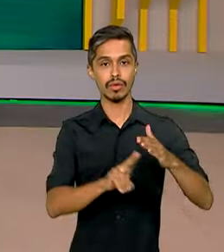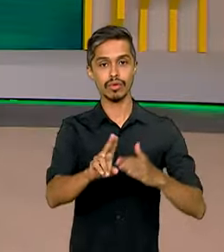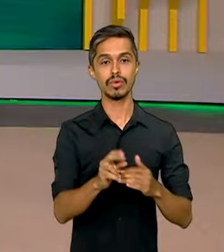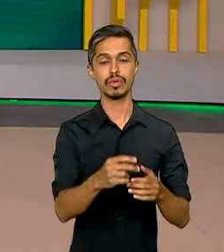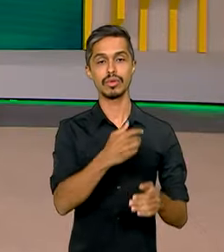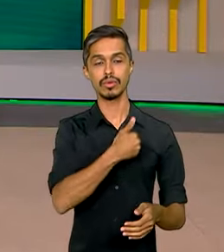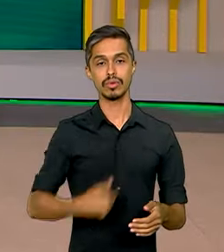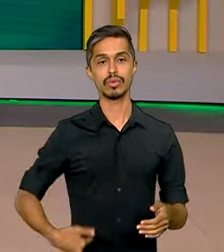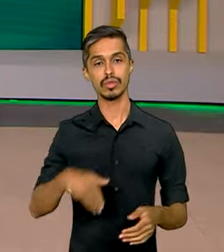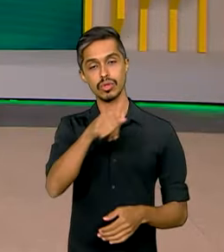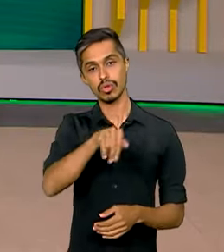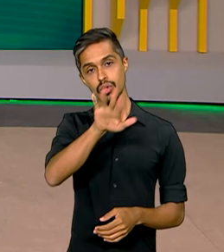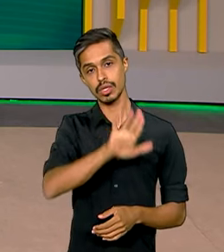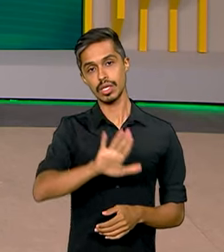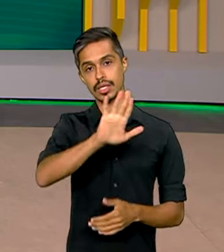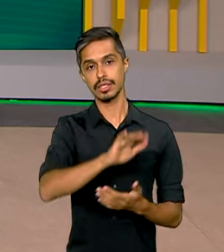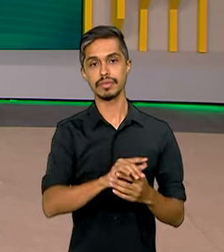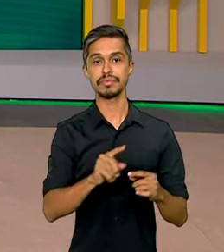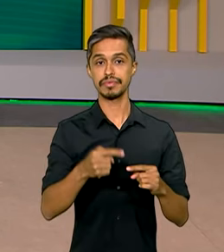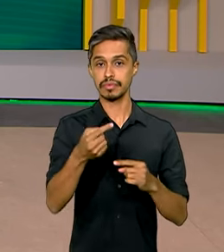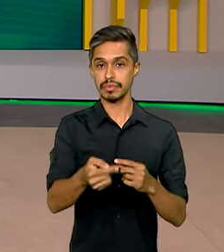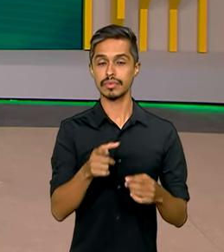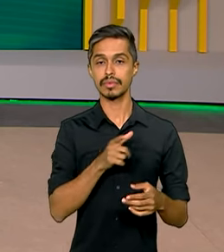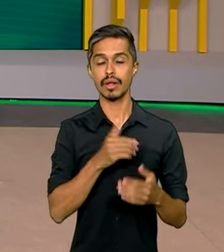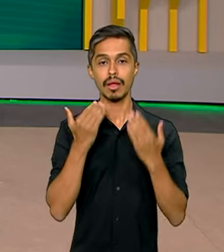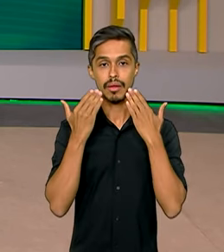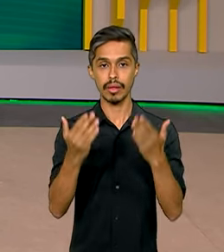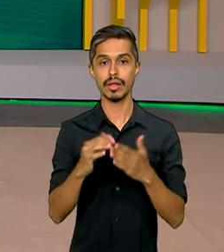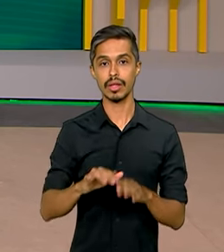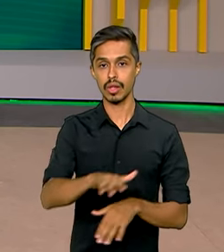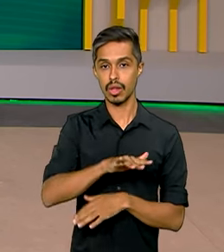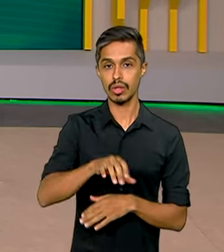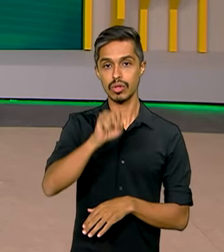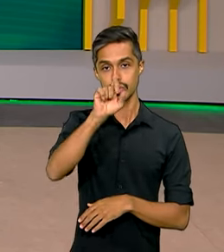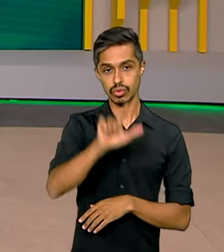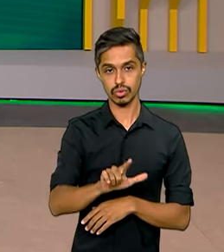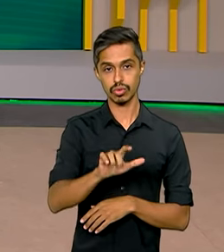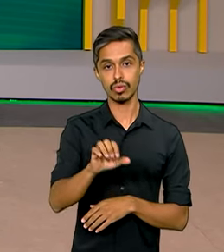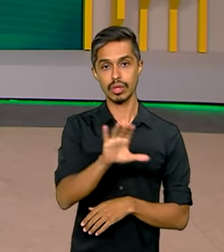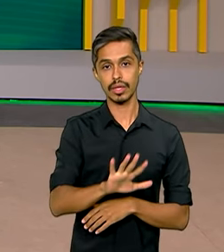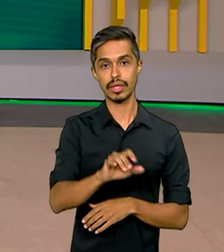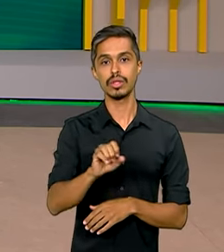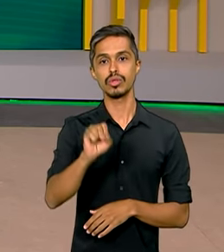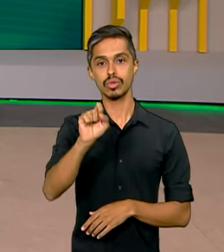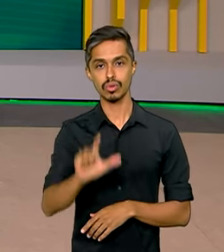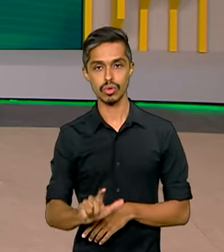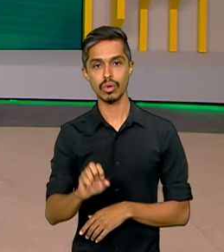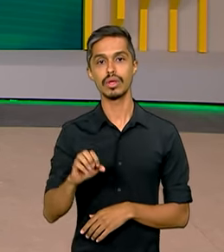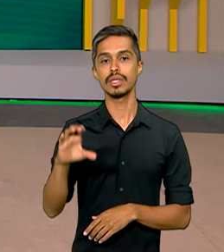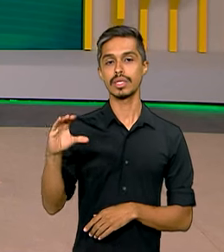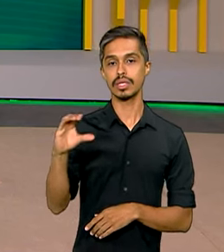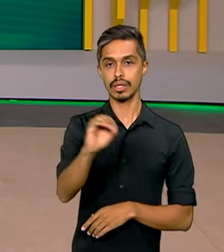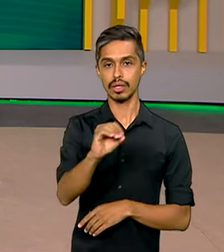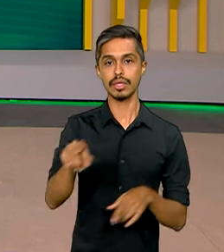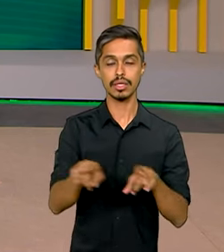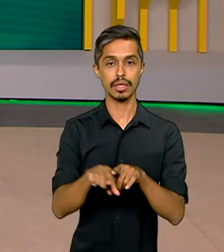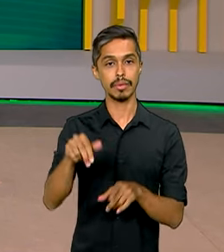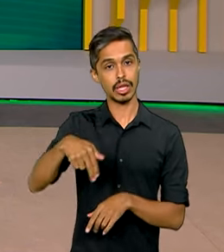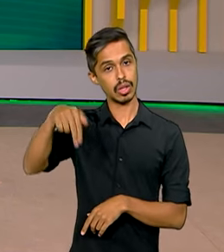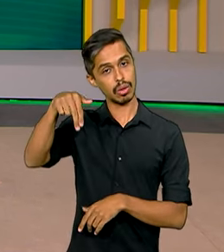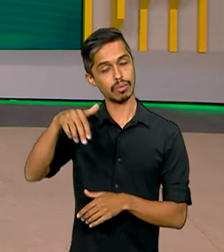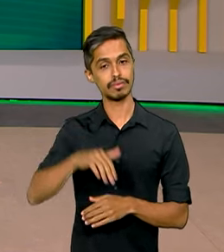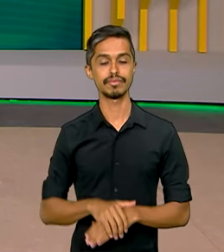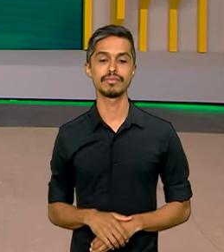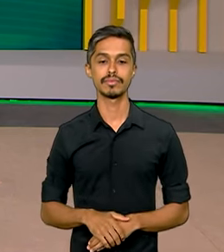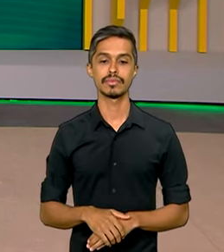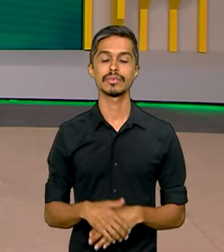públicas do Nordeste. Em seguida, aparecem as regiões Sudeste, Sul, Centro-Oeste e Norte. O período